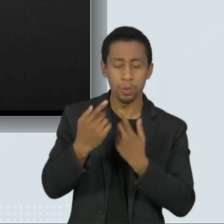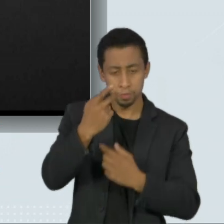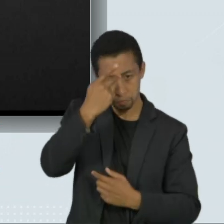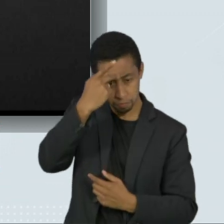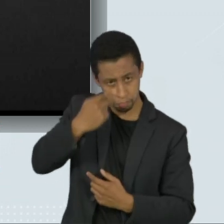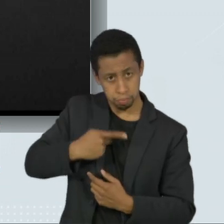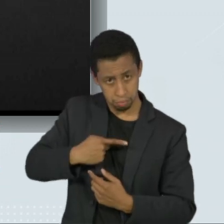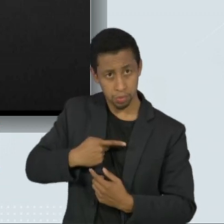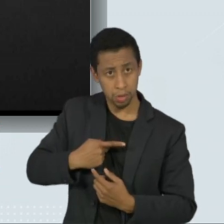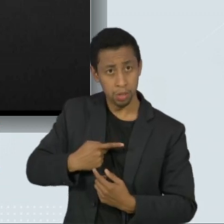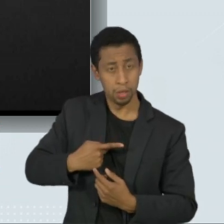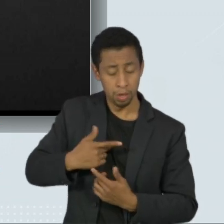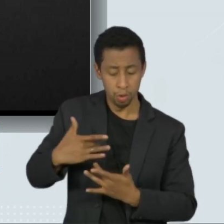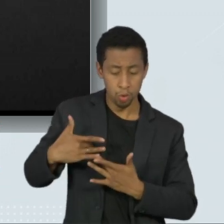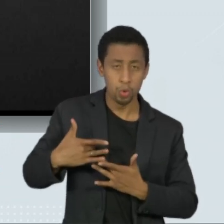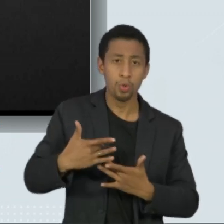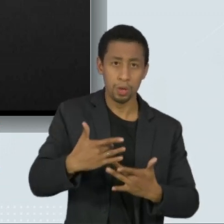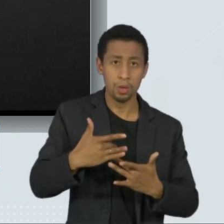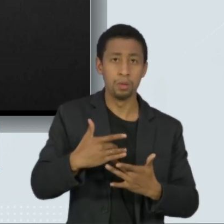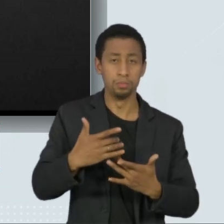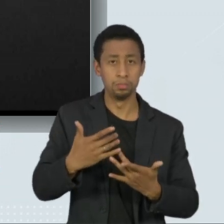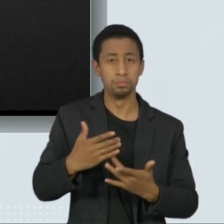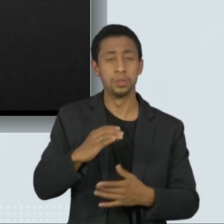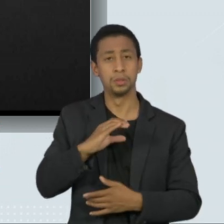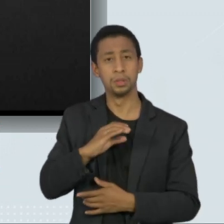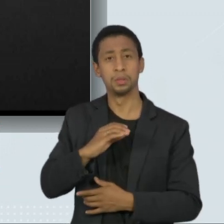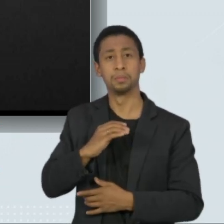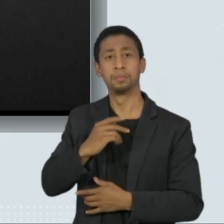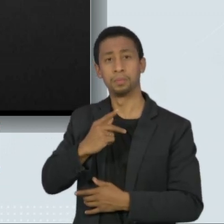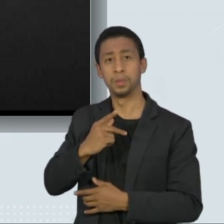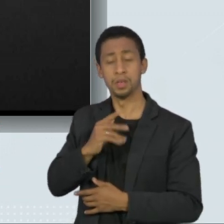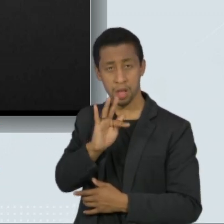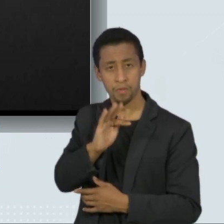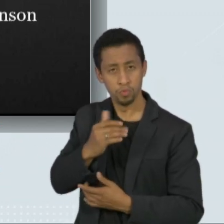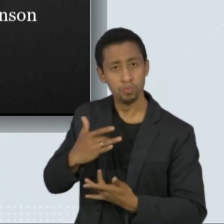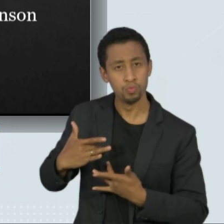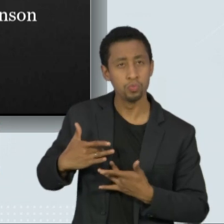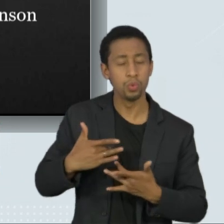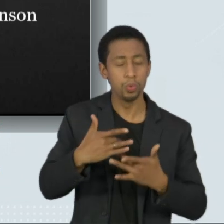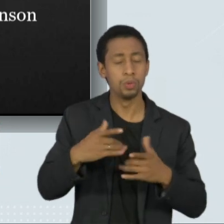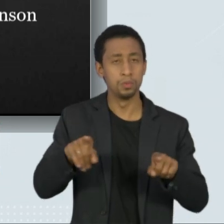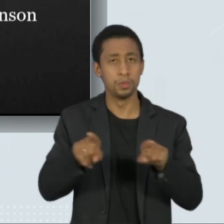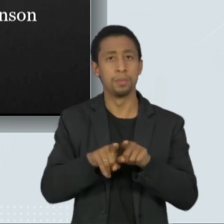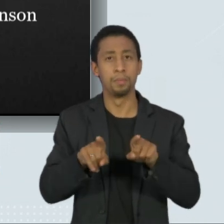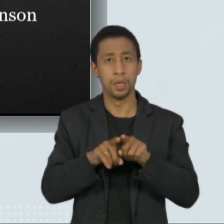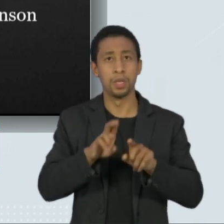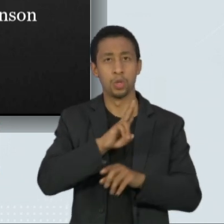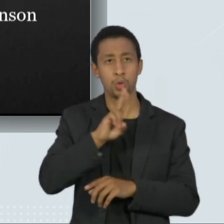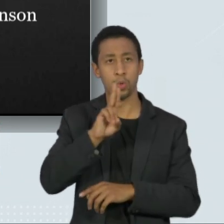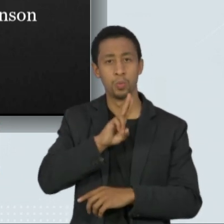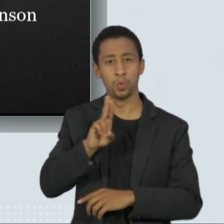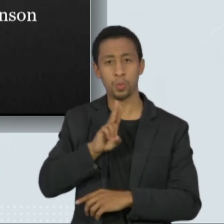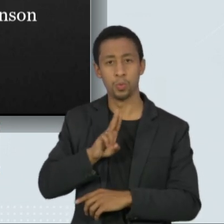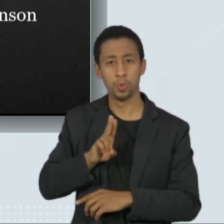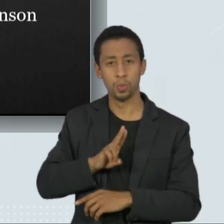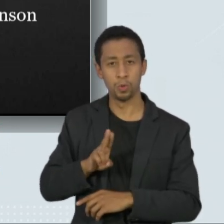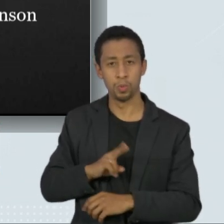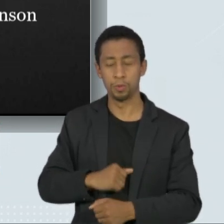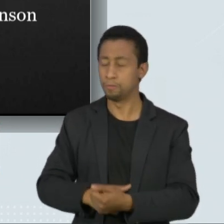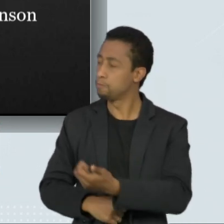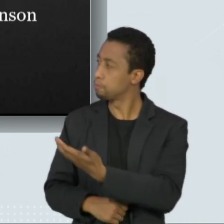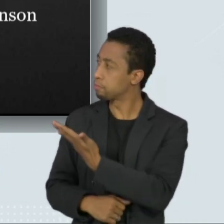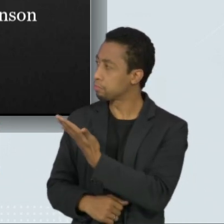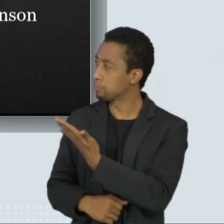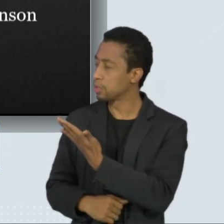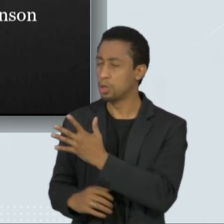na pessoa física e que estão também identificadas aqui a todas essas empresas